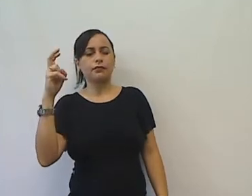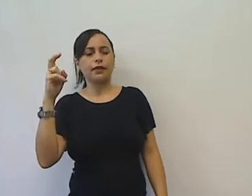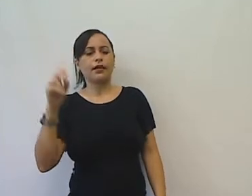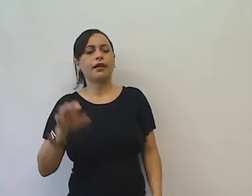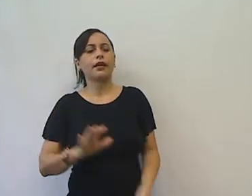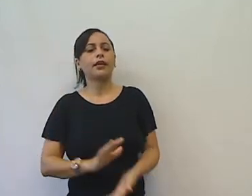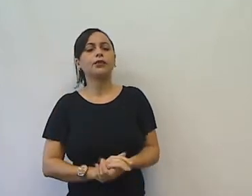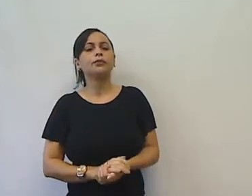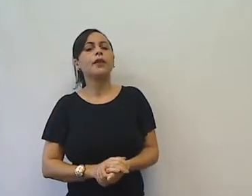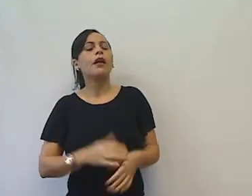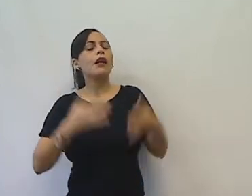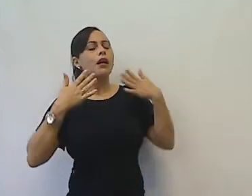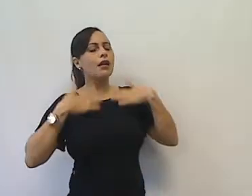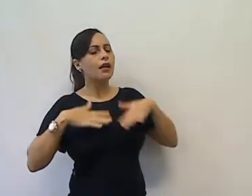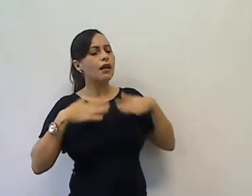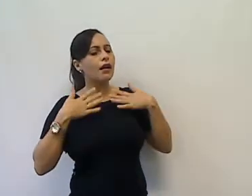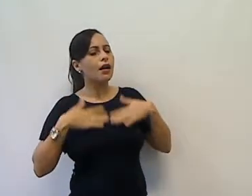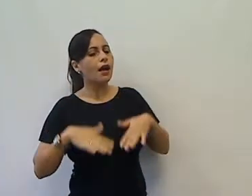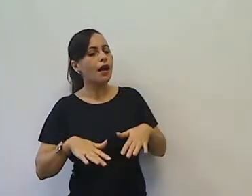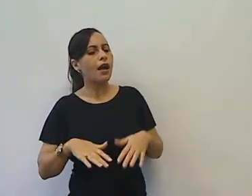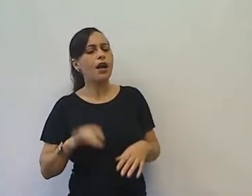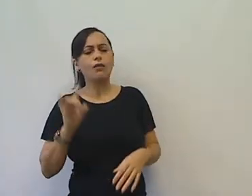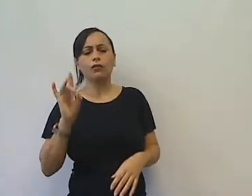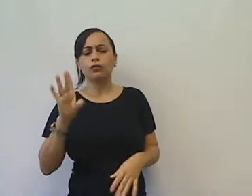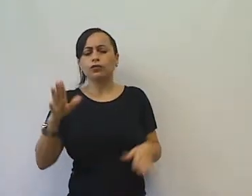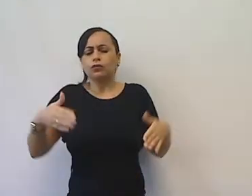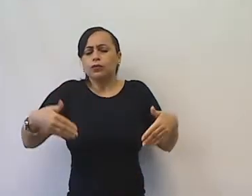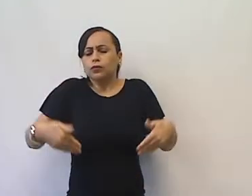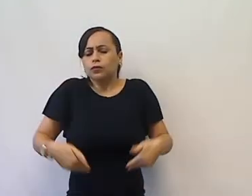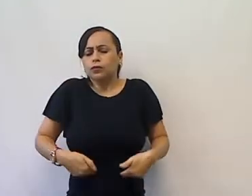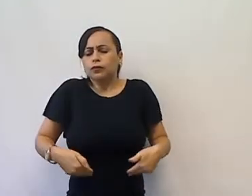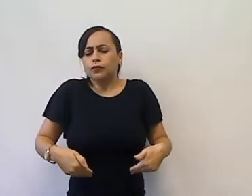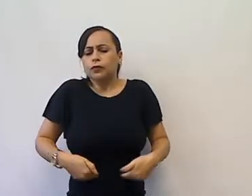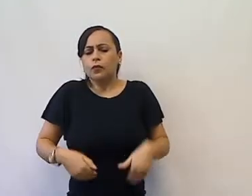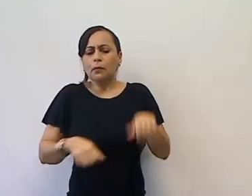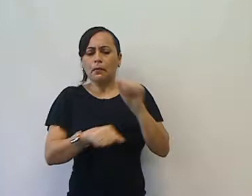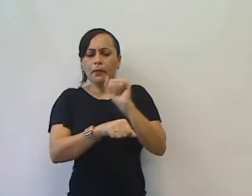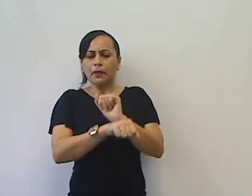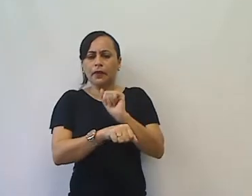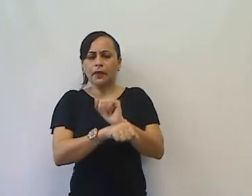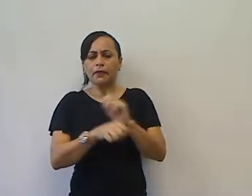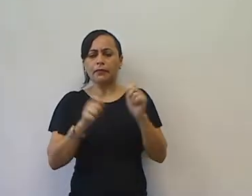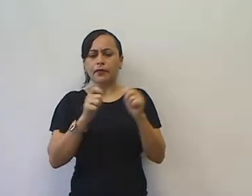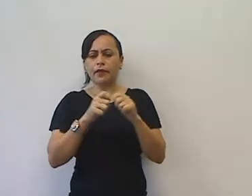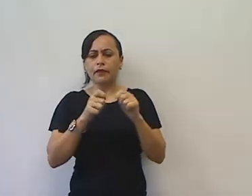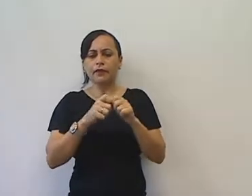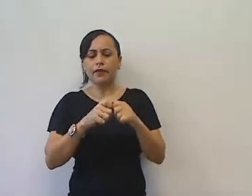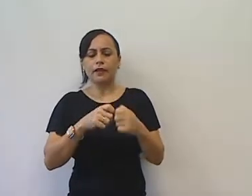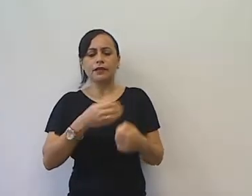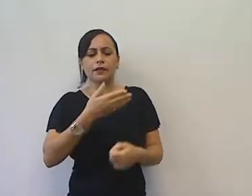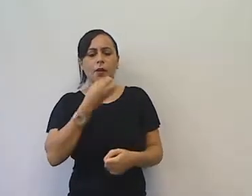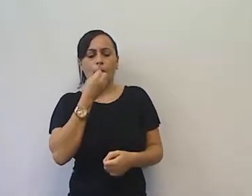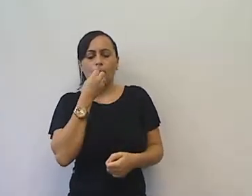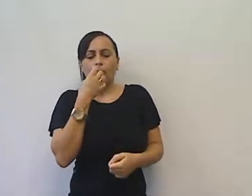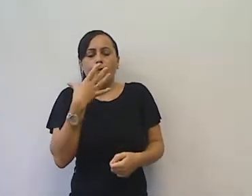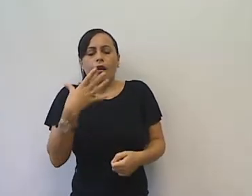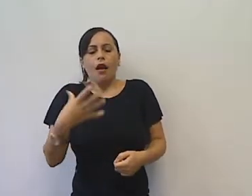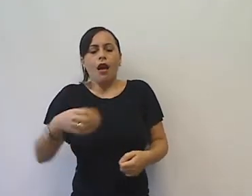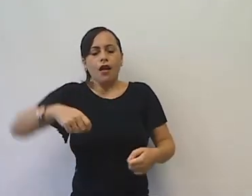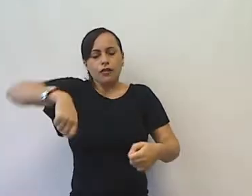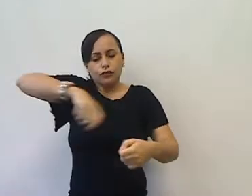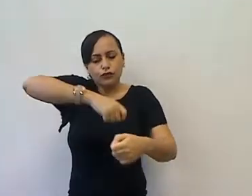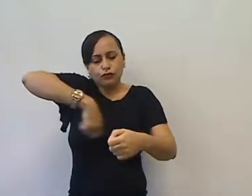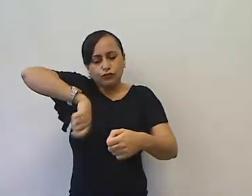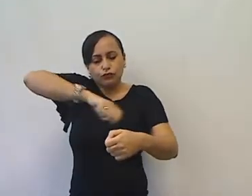fome. Parei aqui para fazer uma bela de uma sopa de pedra. Sopa de pedra?